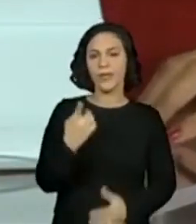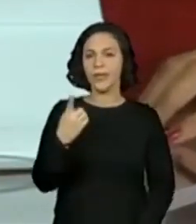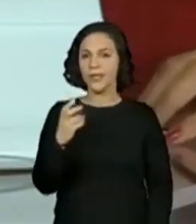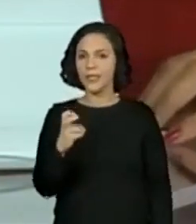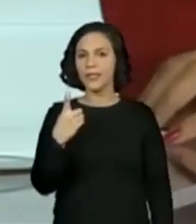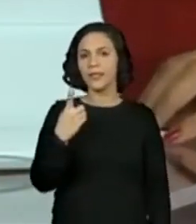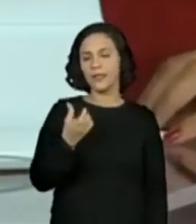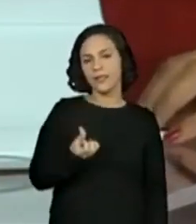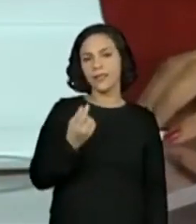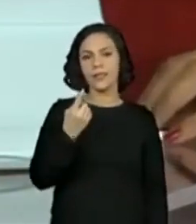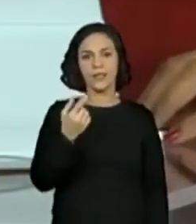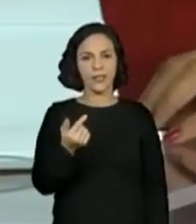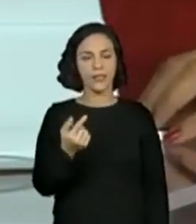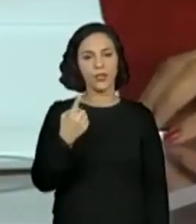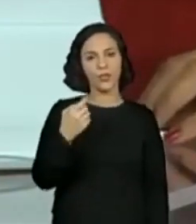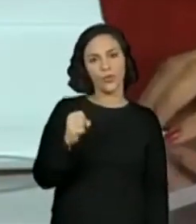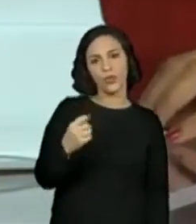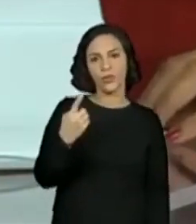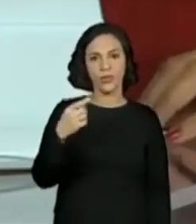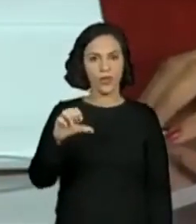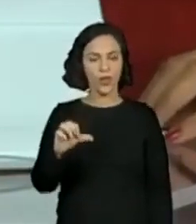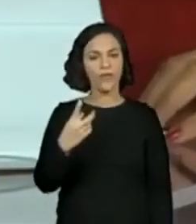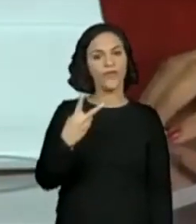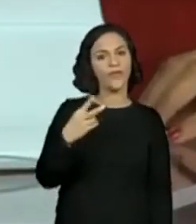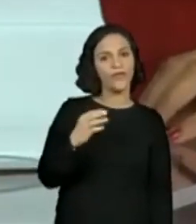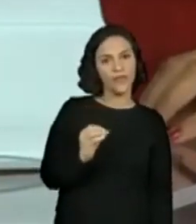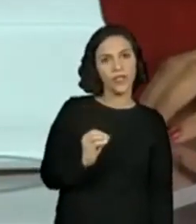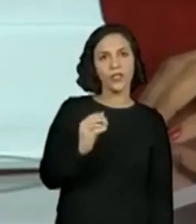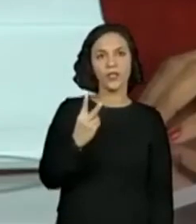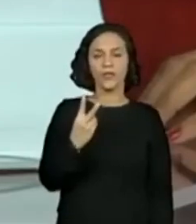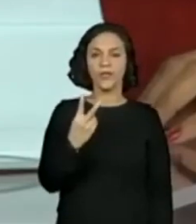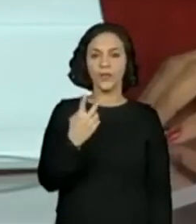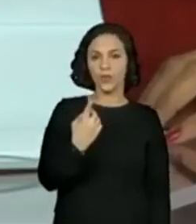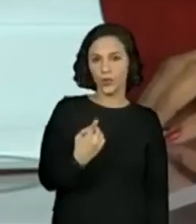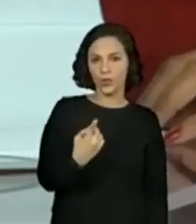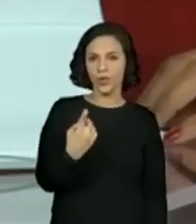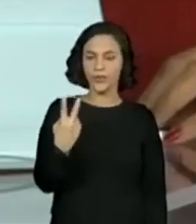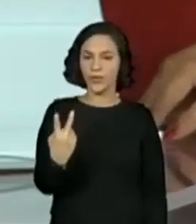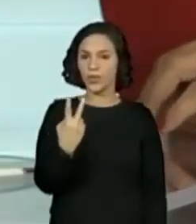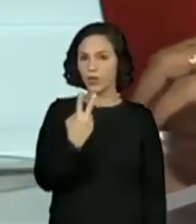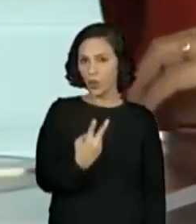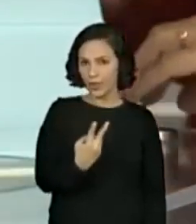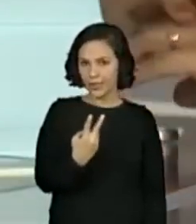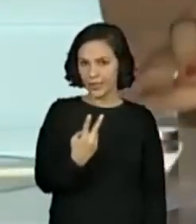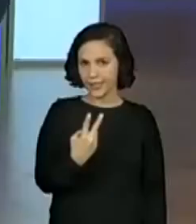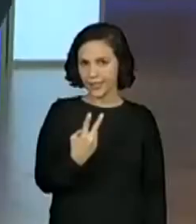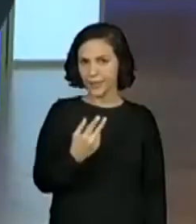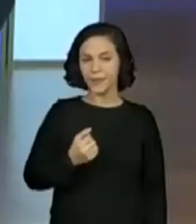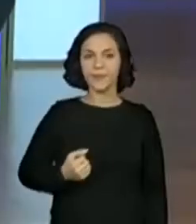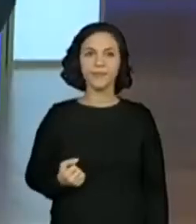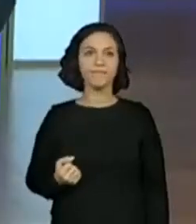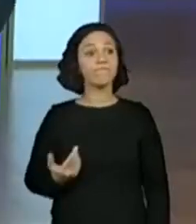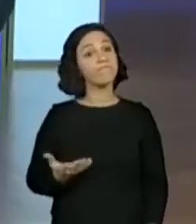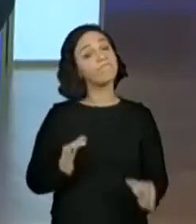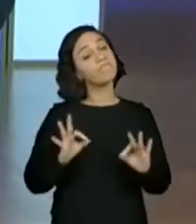Quinze, dezesseis, dezessete, dezoito, dezenove, vinte, vinte e um, vinte e dois. Então, está certo. Muito